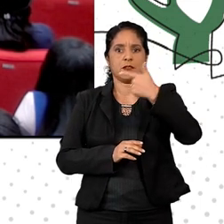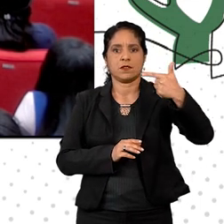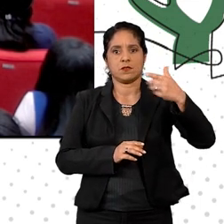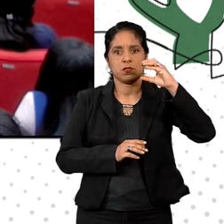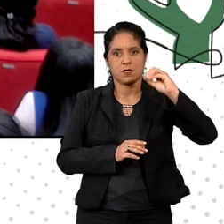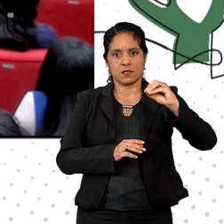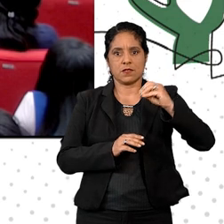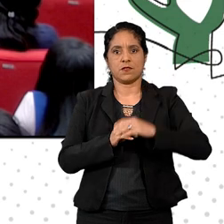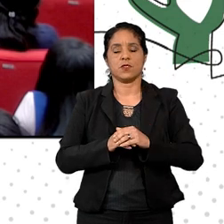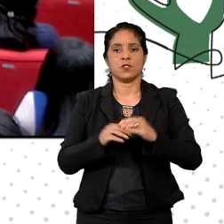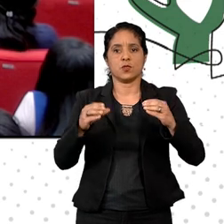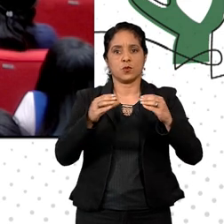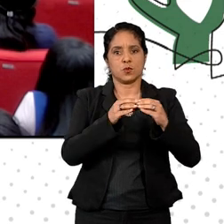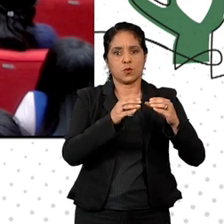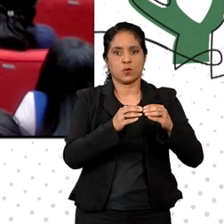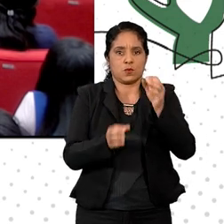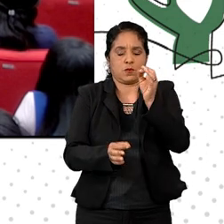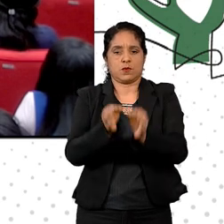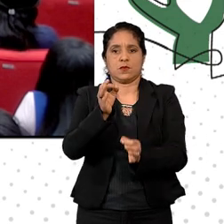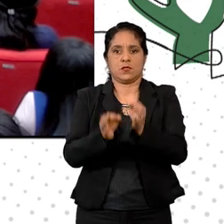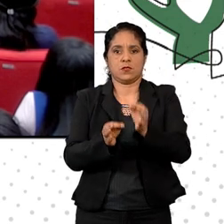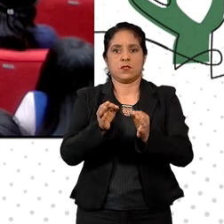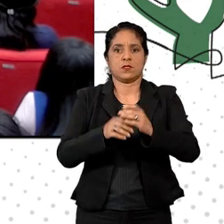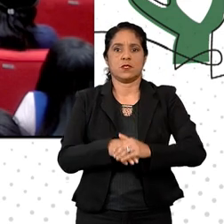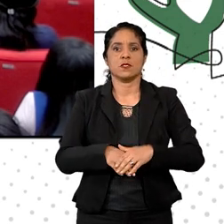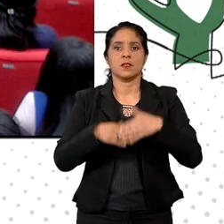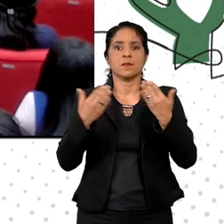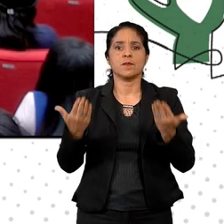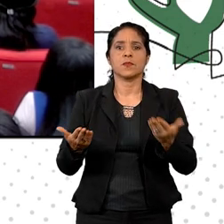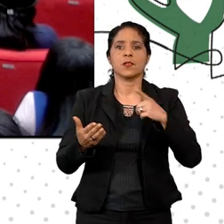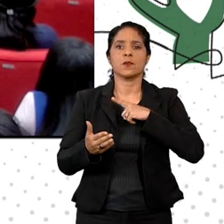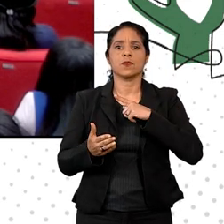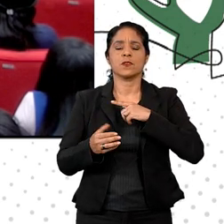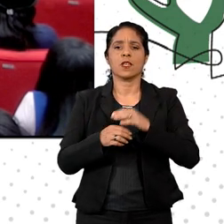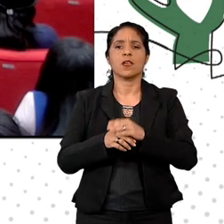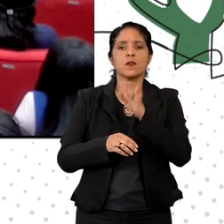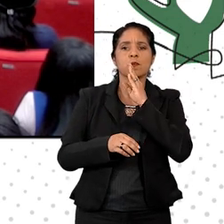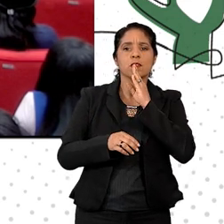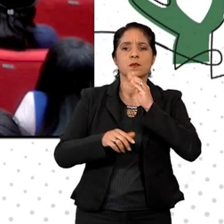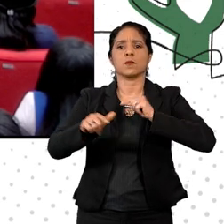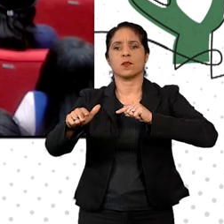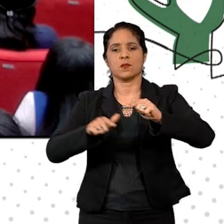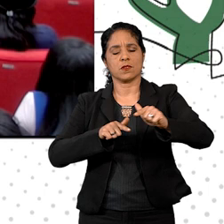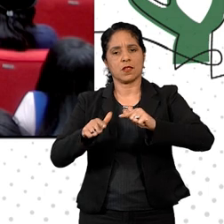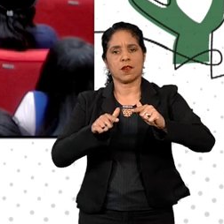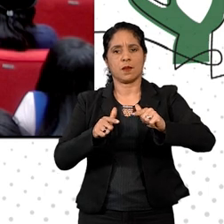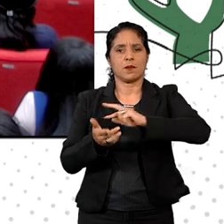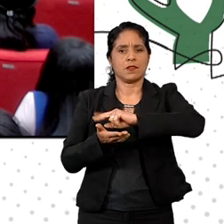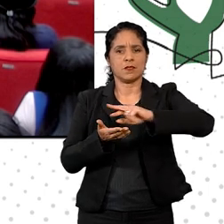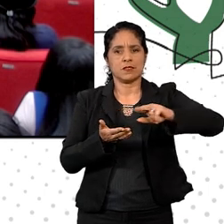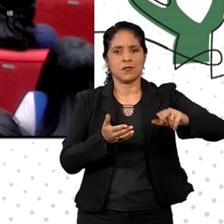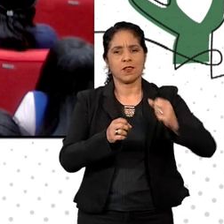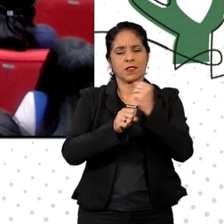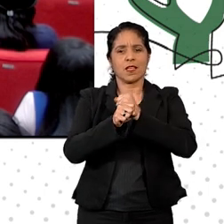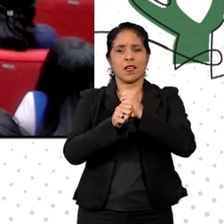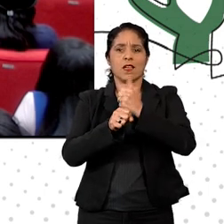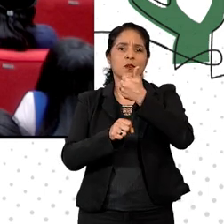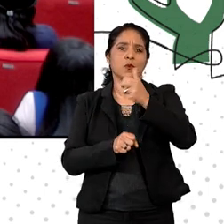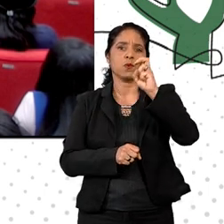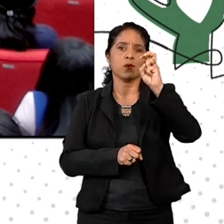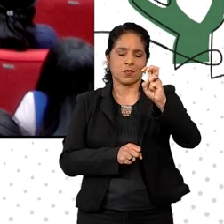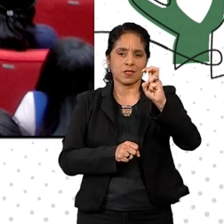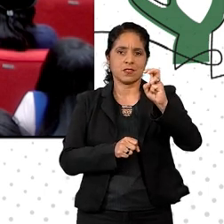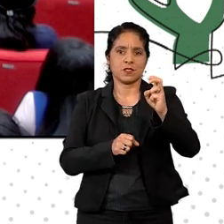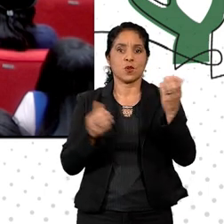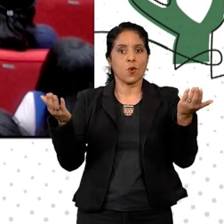do Conselho Nacional de Justiça. Como forma de reconhecimento ao trabalho desempenhado ao longo desses 15 anos, será